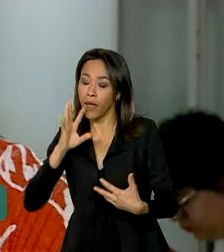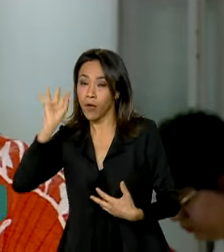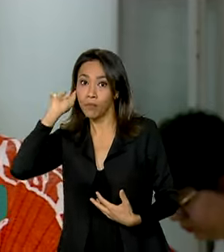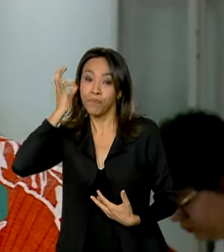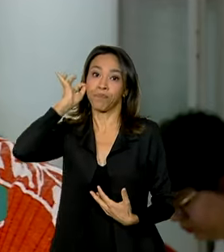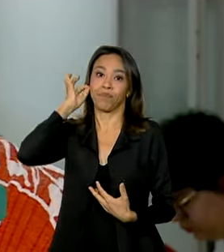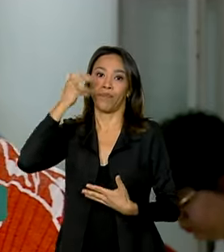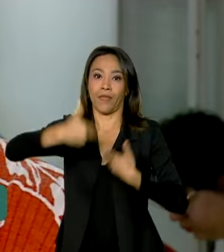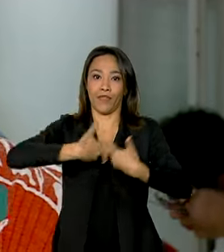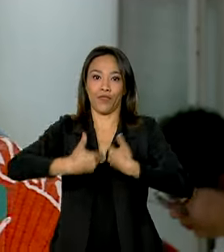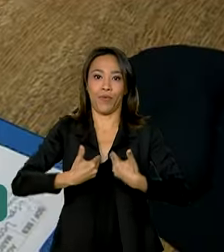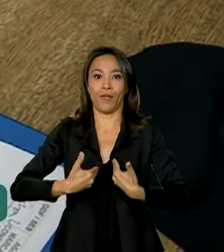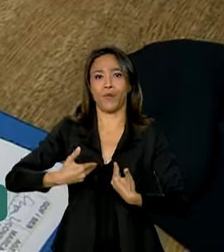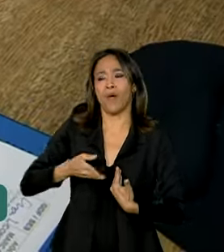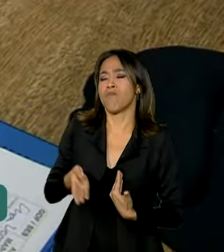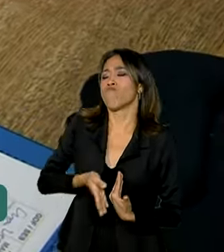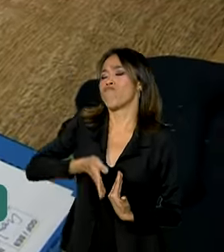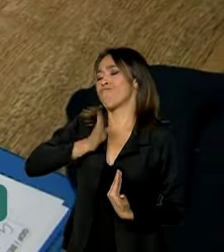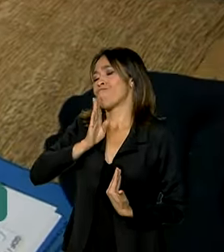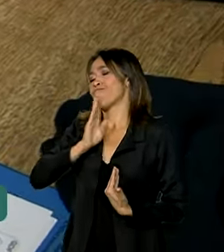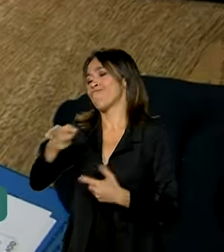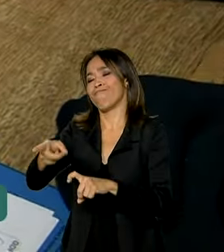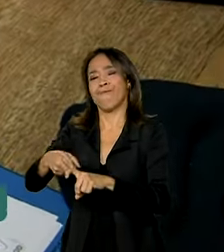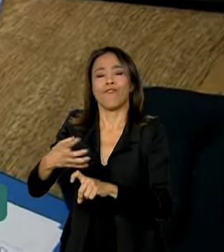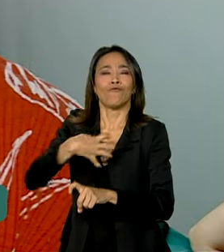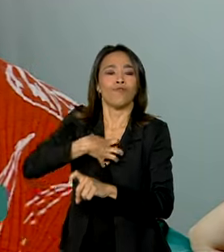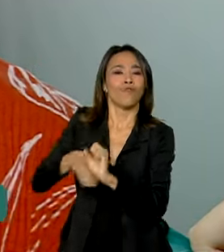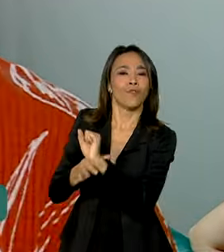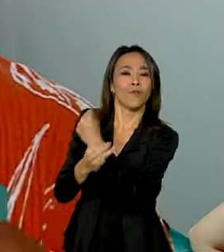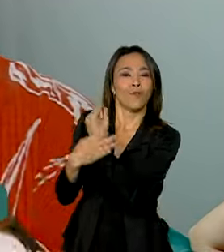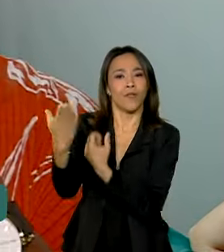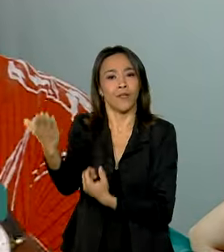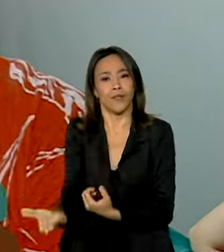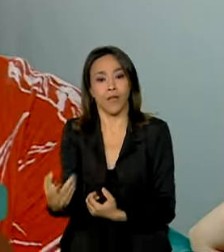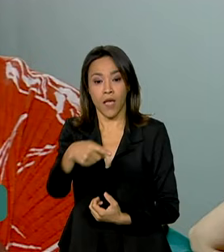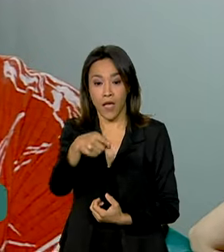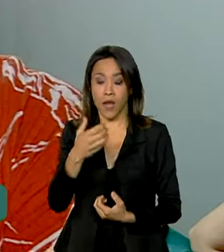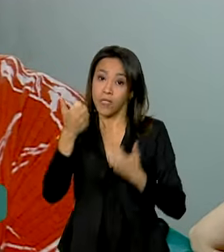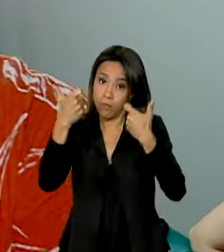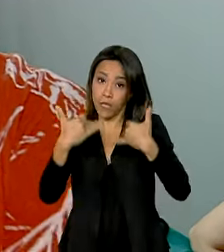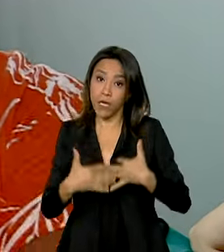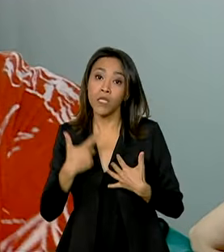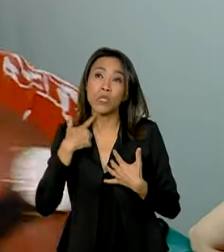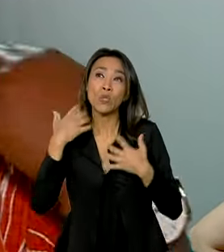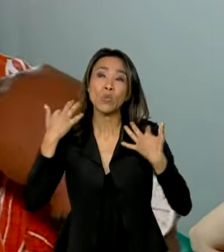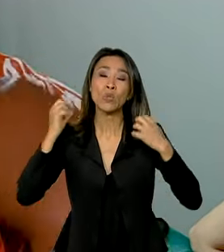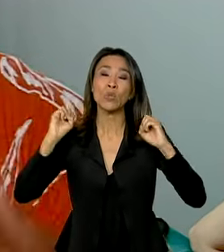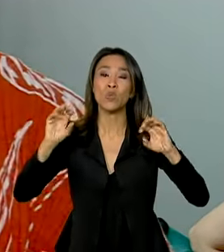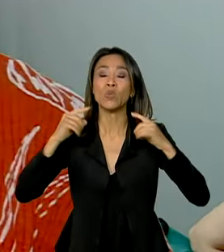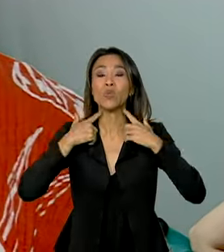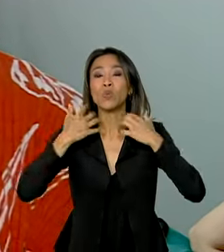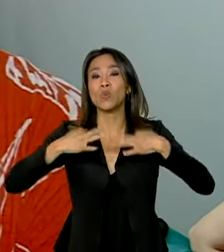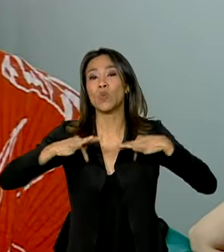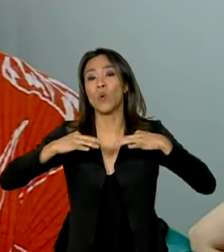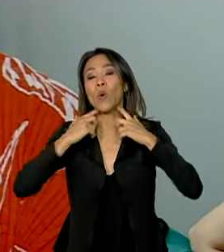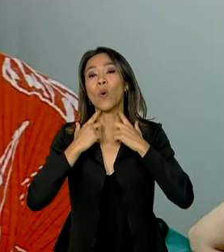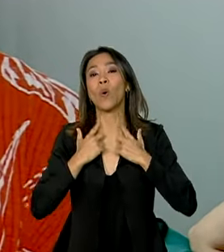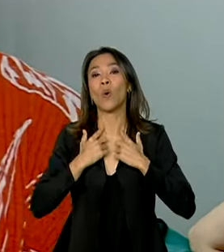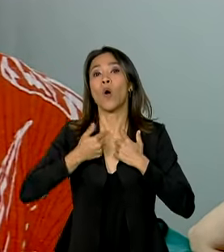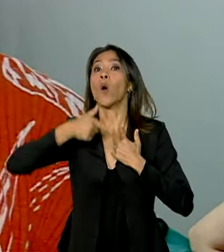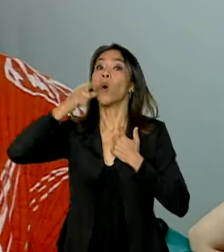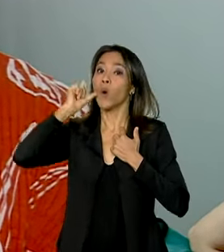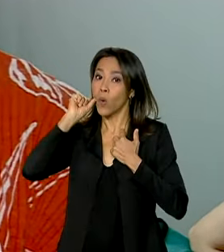e o médico já conhecido traz mais segurança. Eu senti a dor na garganta e dor no ombro. Eu passei pelo médico